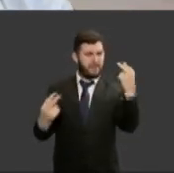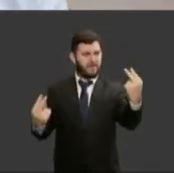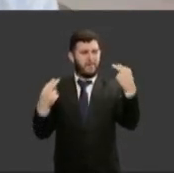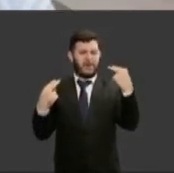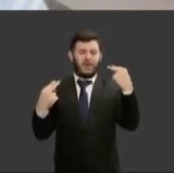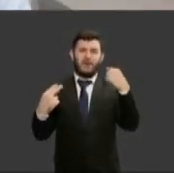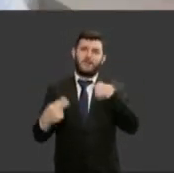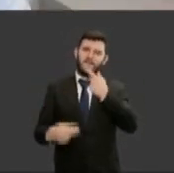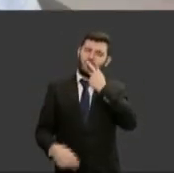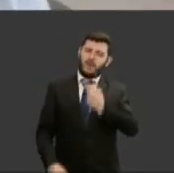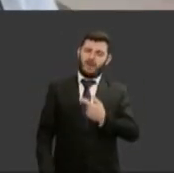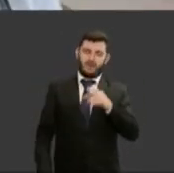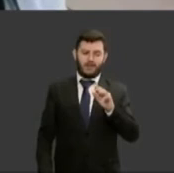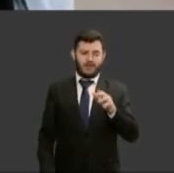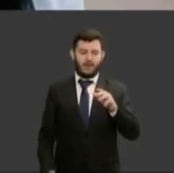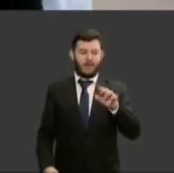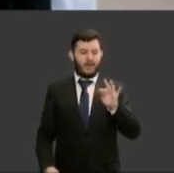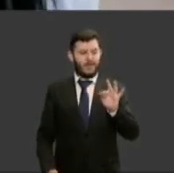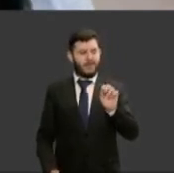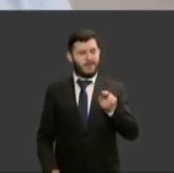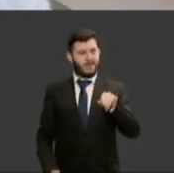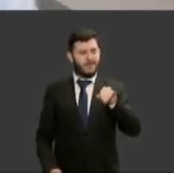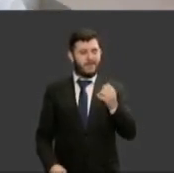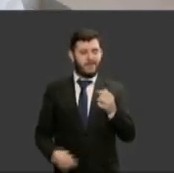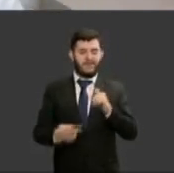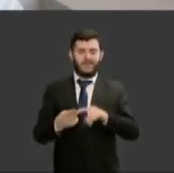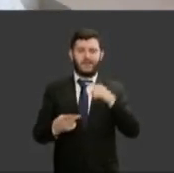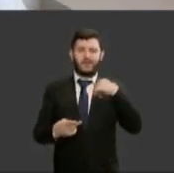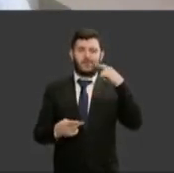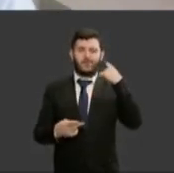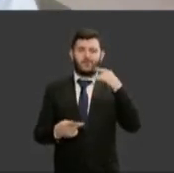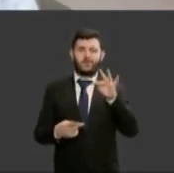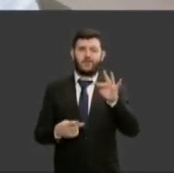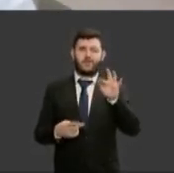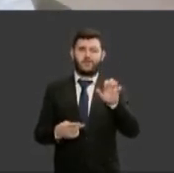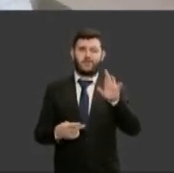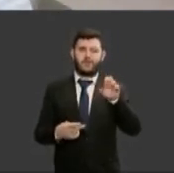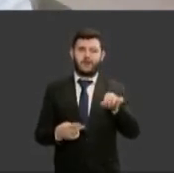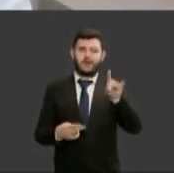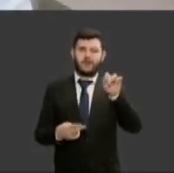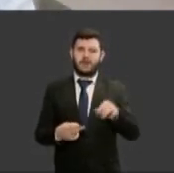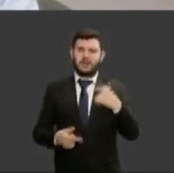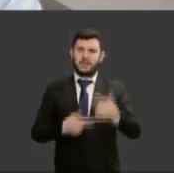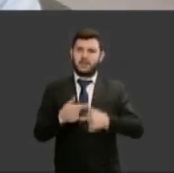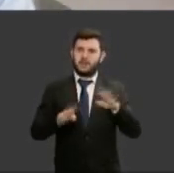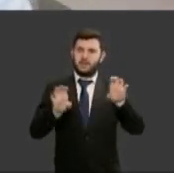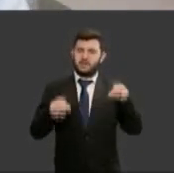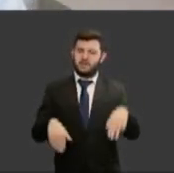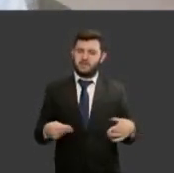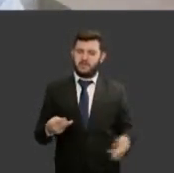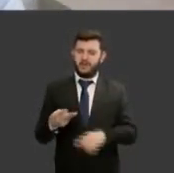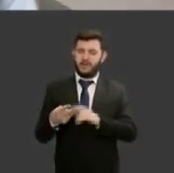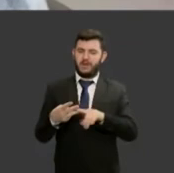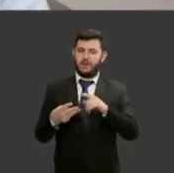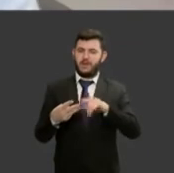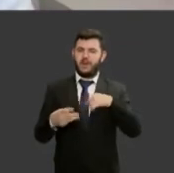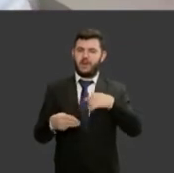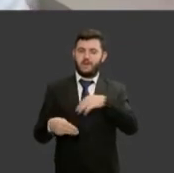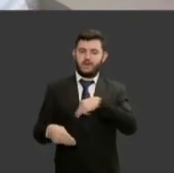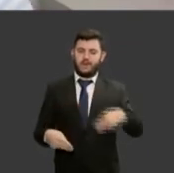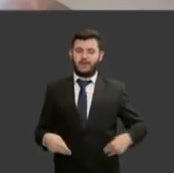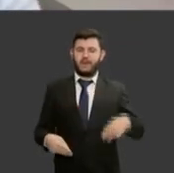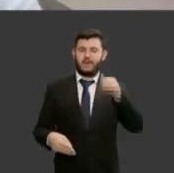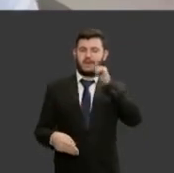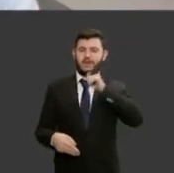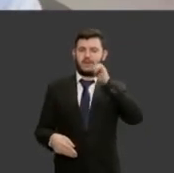olha a Tânia ou a doutora Fernanda ela faz um bom trabalho a ministra dela é da Maris isso não vai acontecer